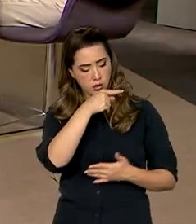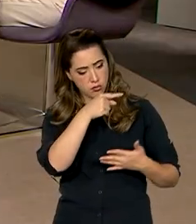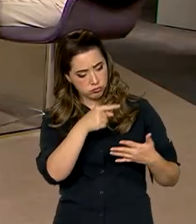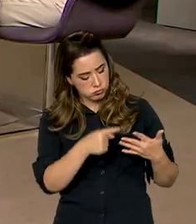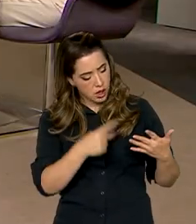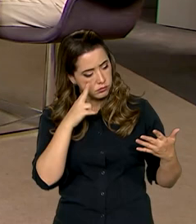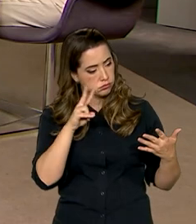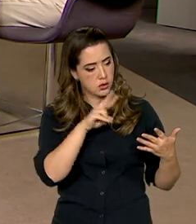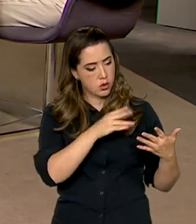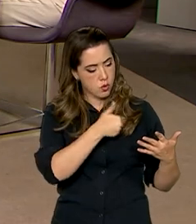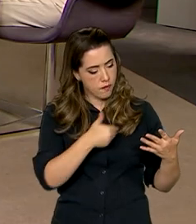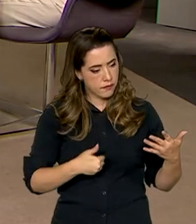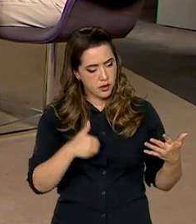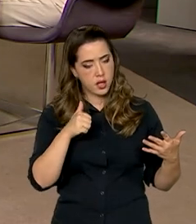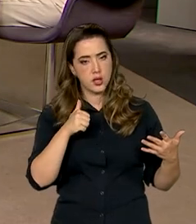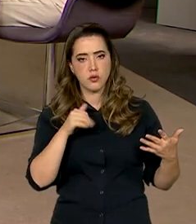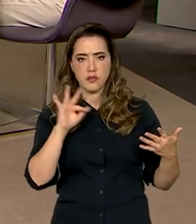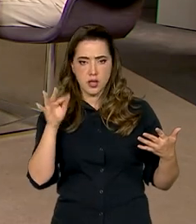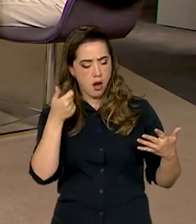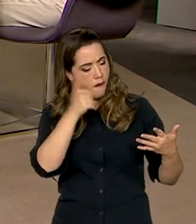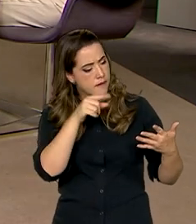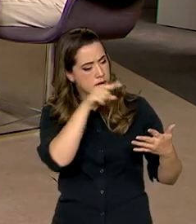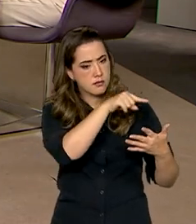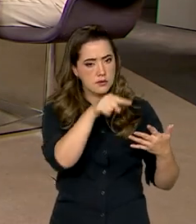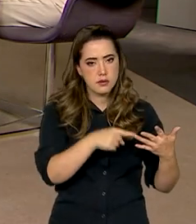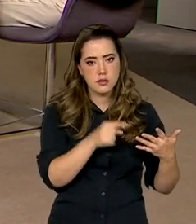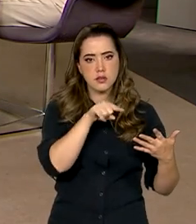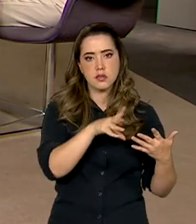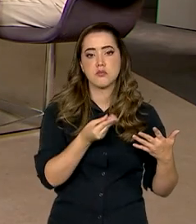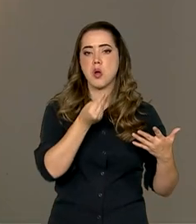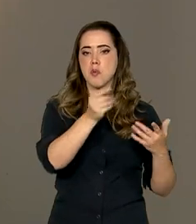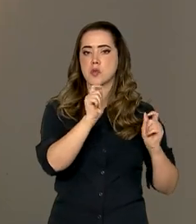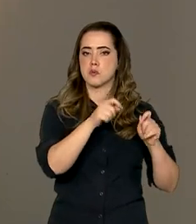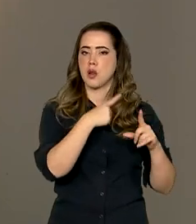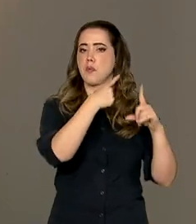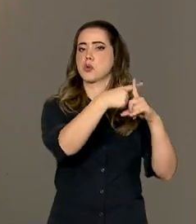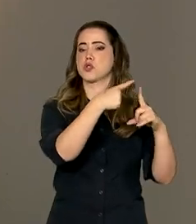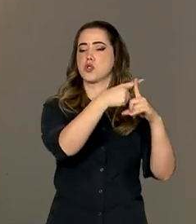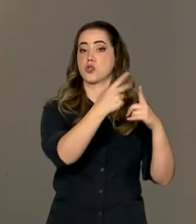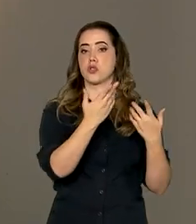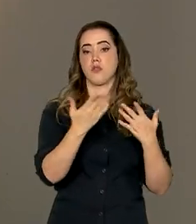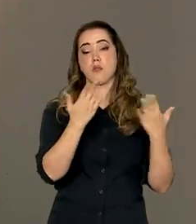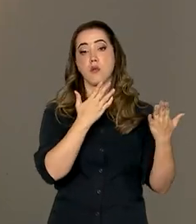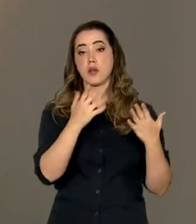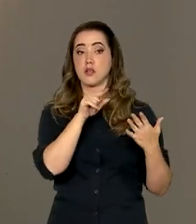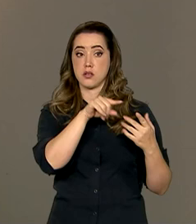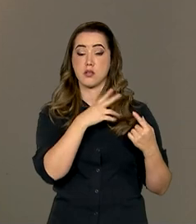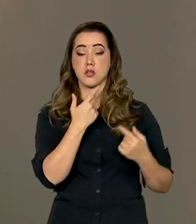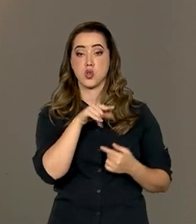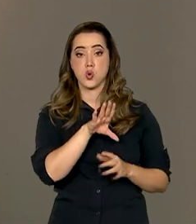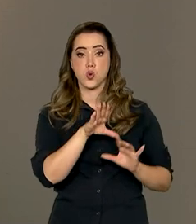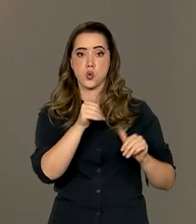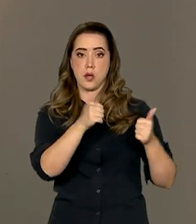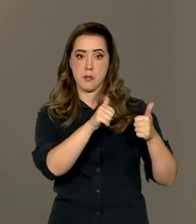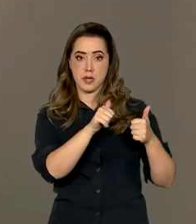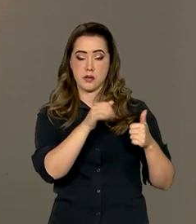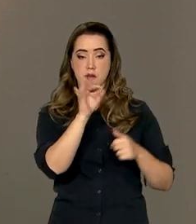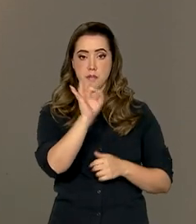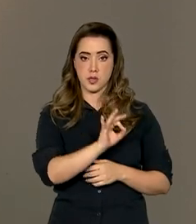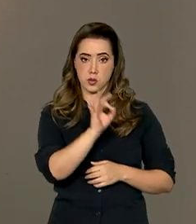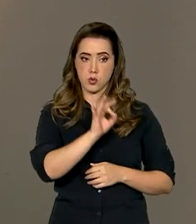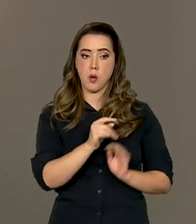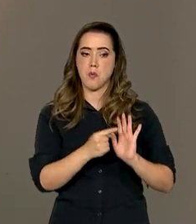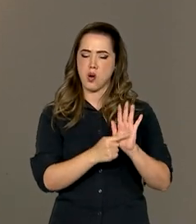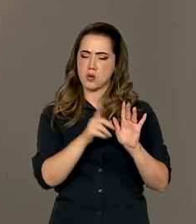isso, você leva uma previsão melhor para a economia brasileira, porque os indicadores estão respondendo. A inflação vem caindo e